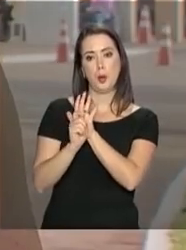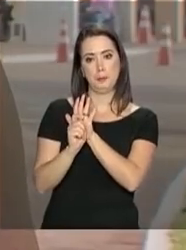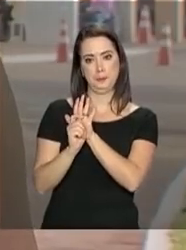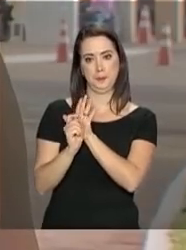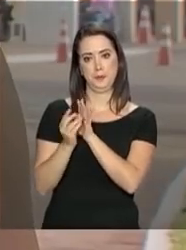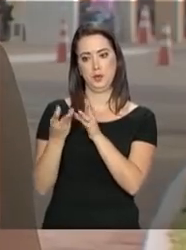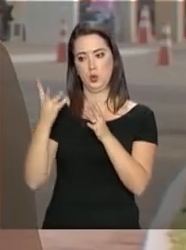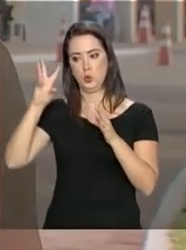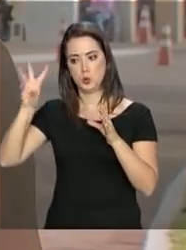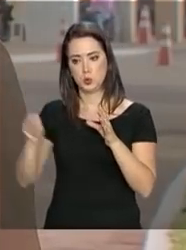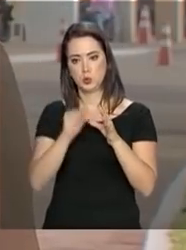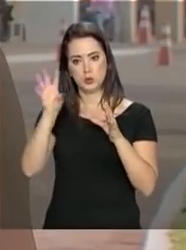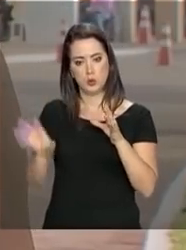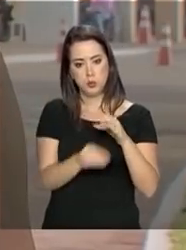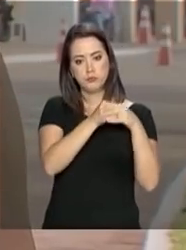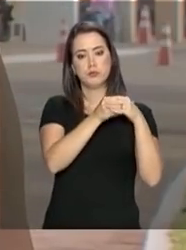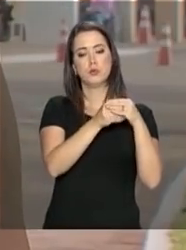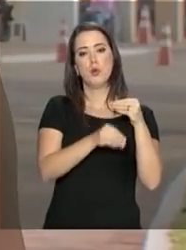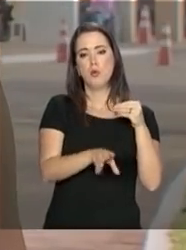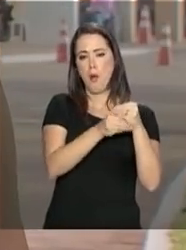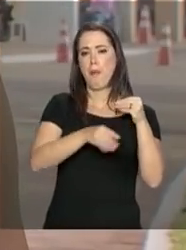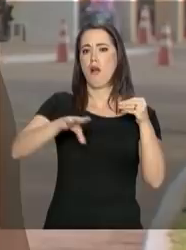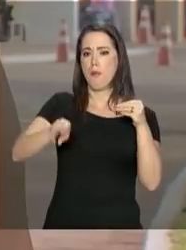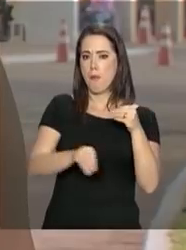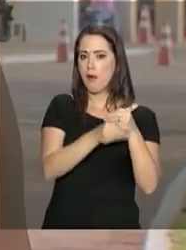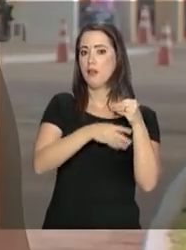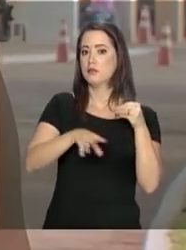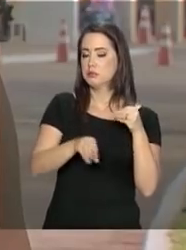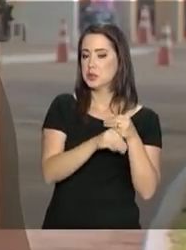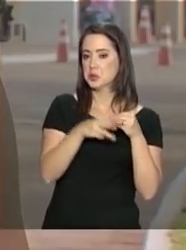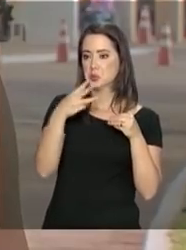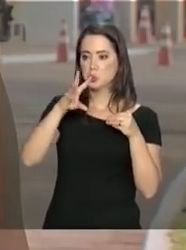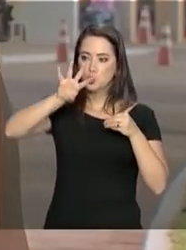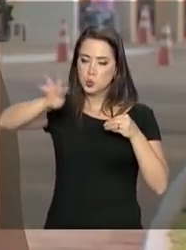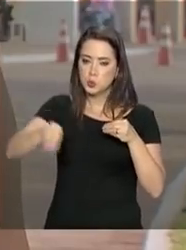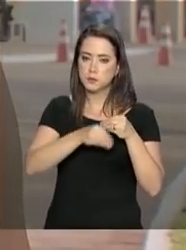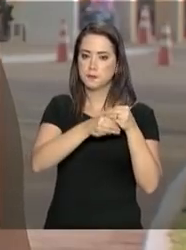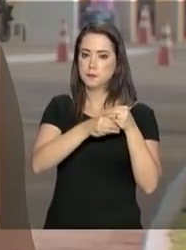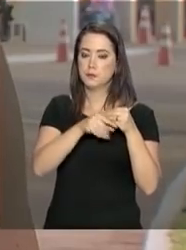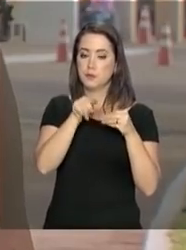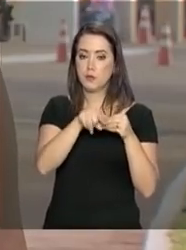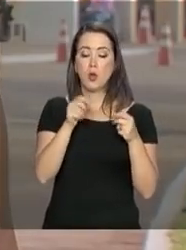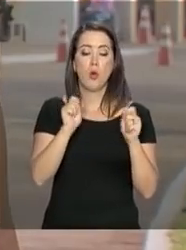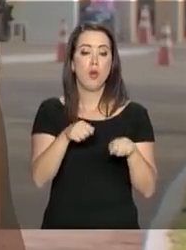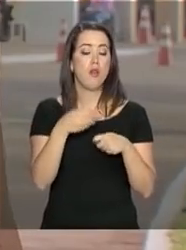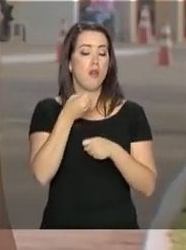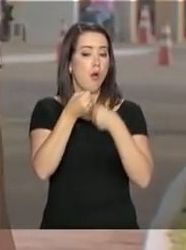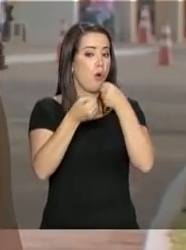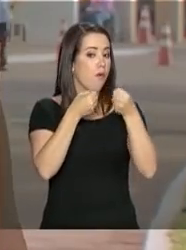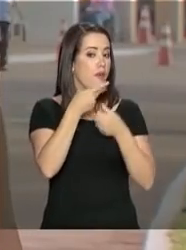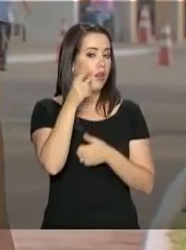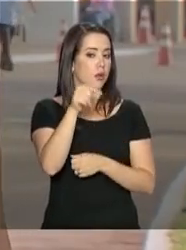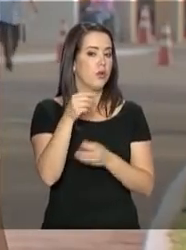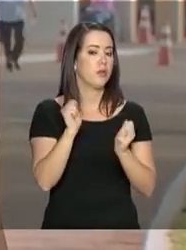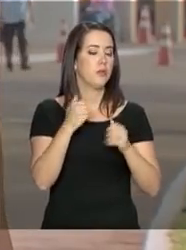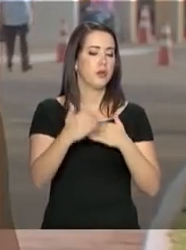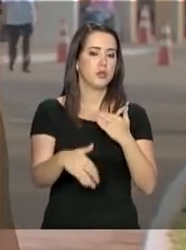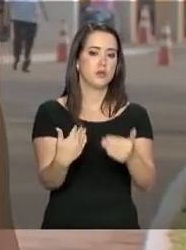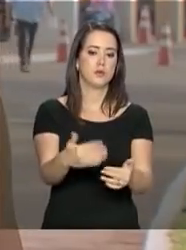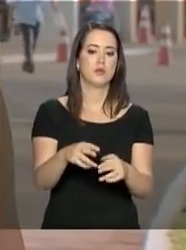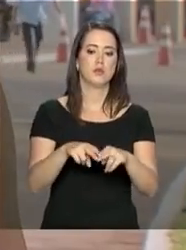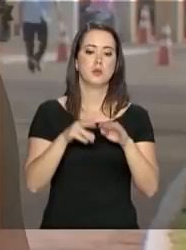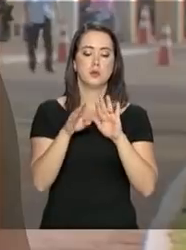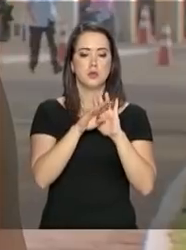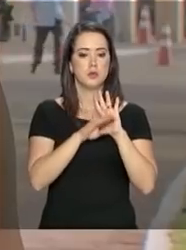ao falar para a imprensa, Osmar Terra informou sobre o que poderá avançar nesse Ministério,